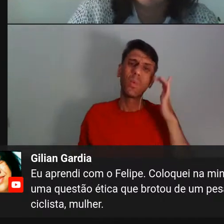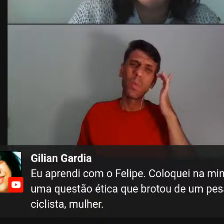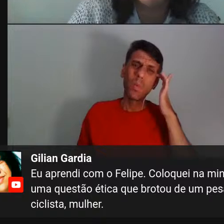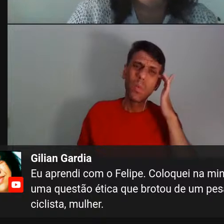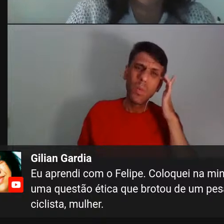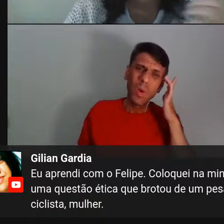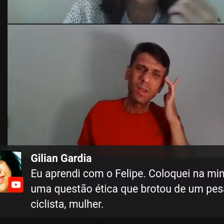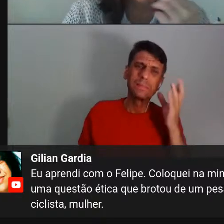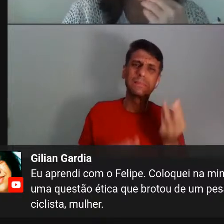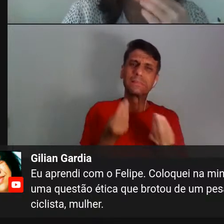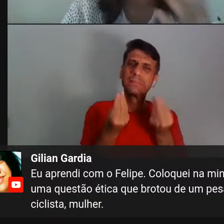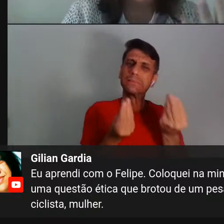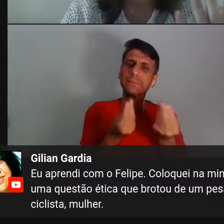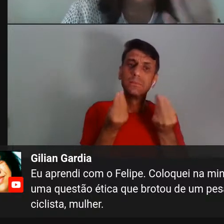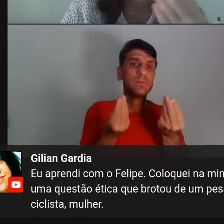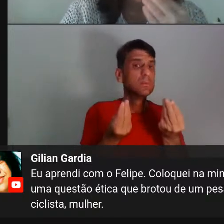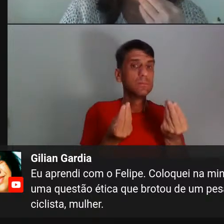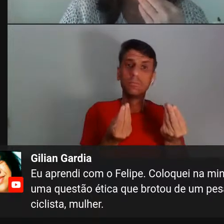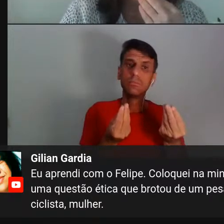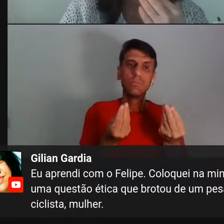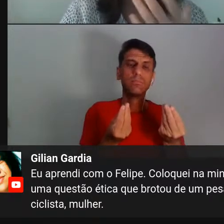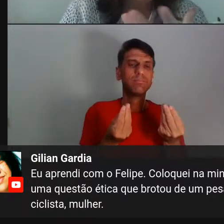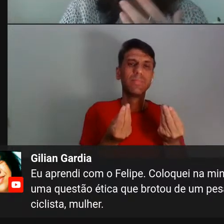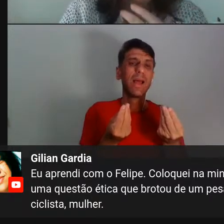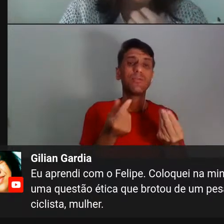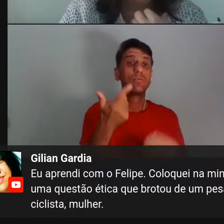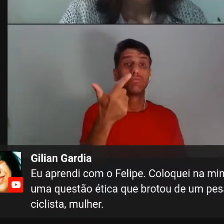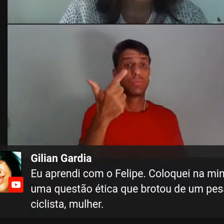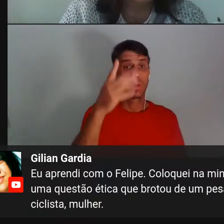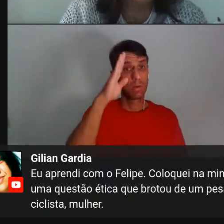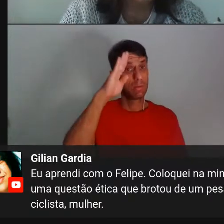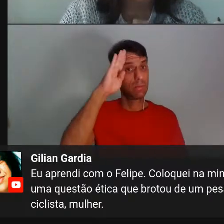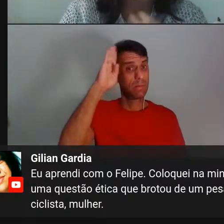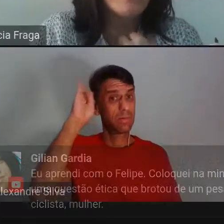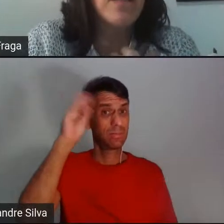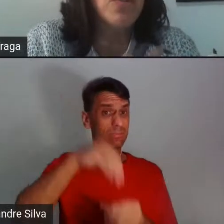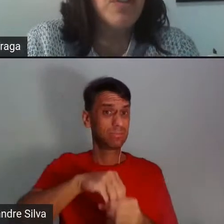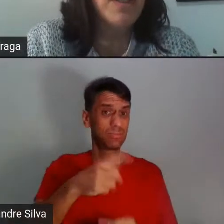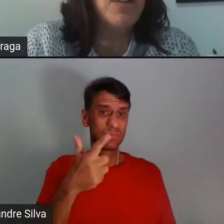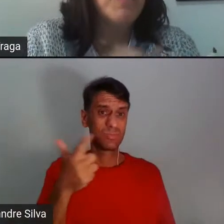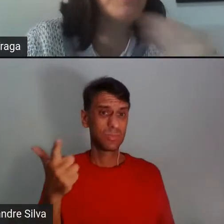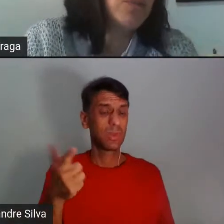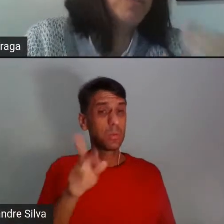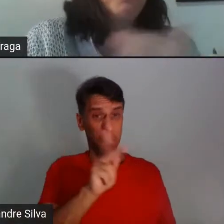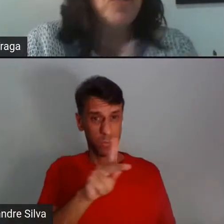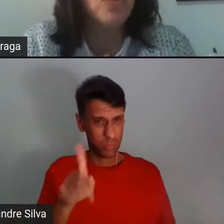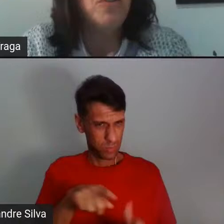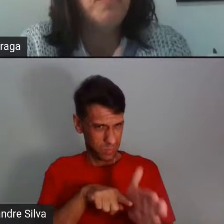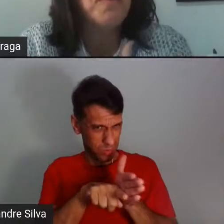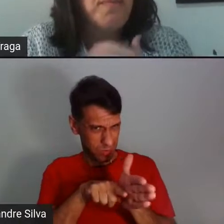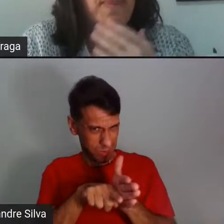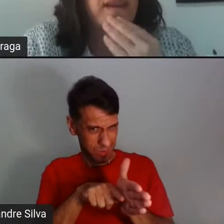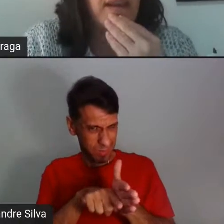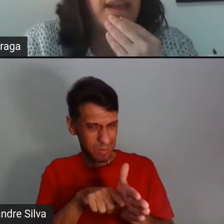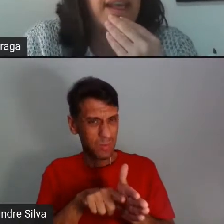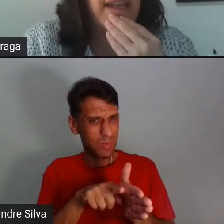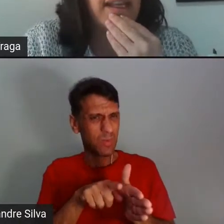é suficiente, não é? A gente tem, e ainda mais assim, o professor pesquisador, o pesquisador professor,